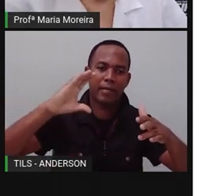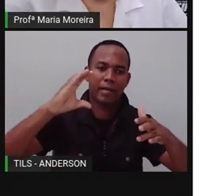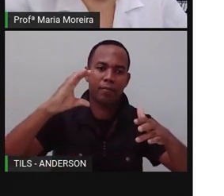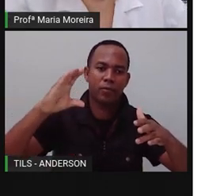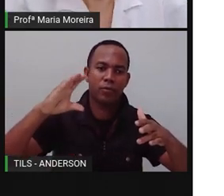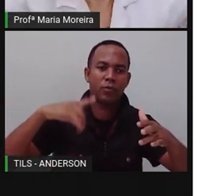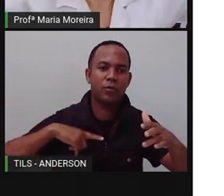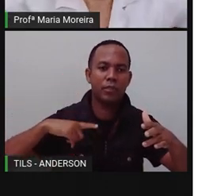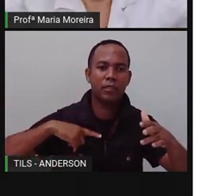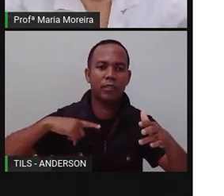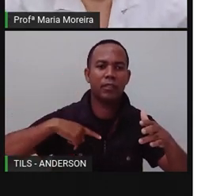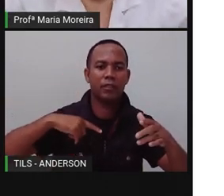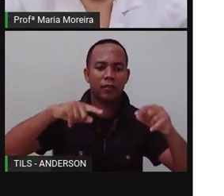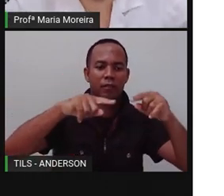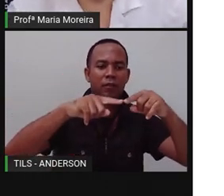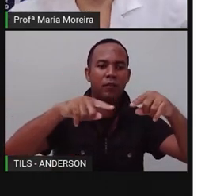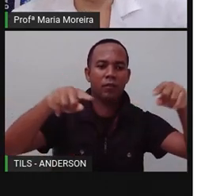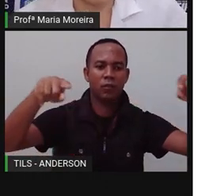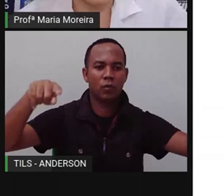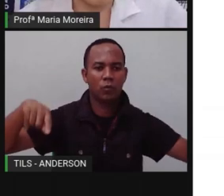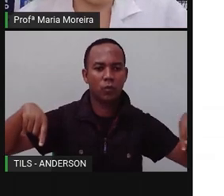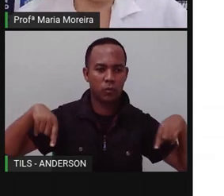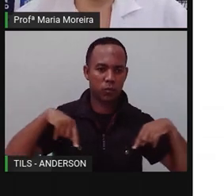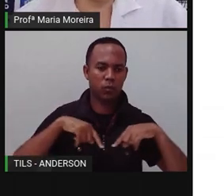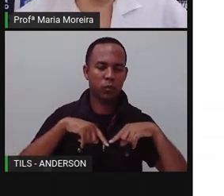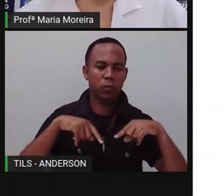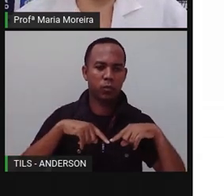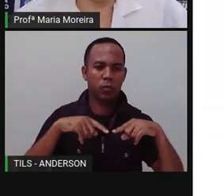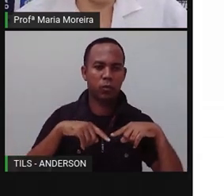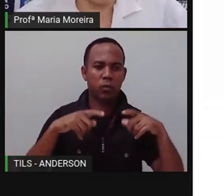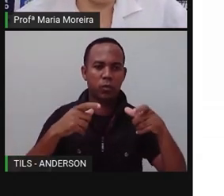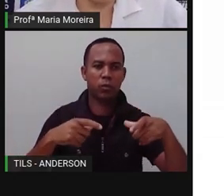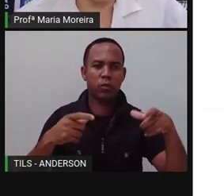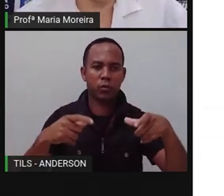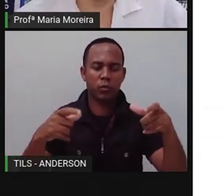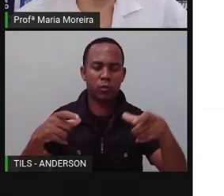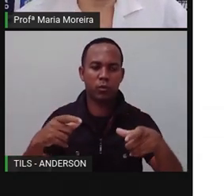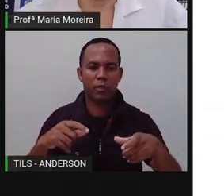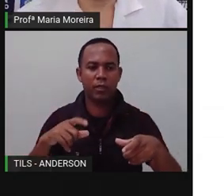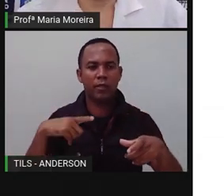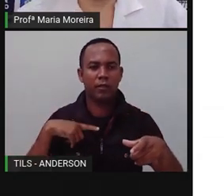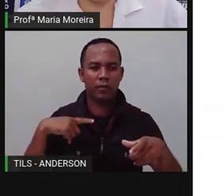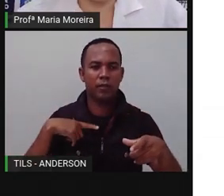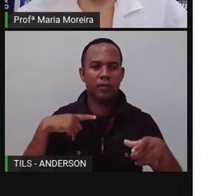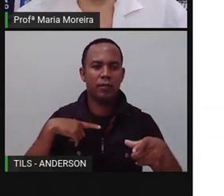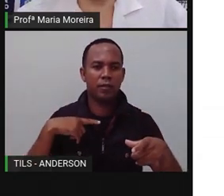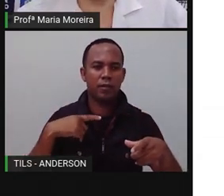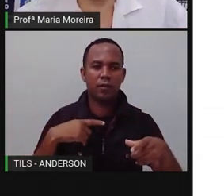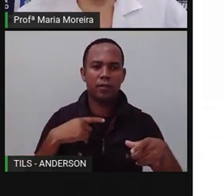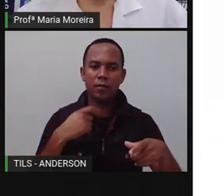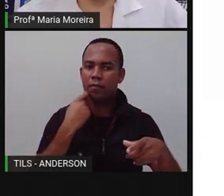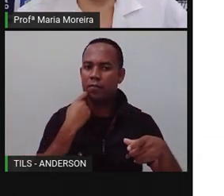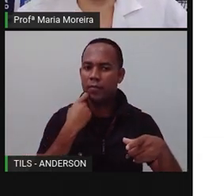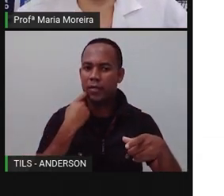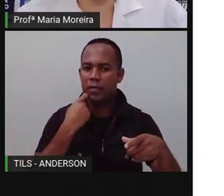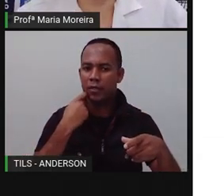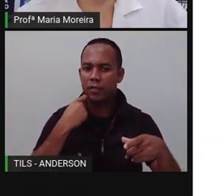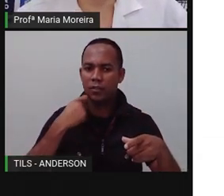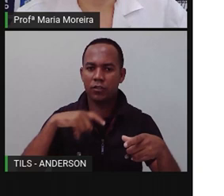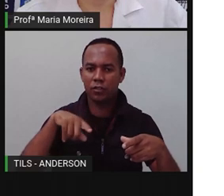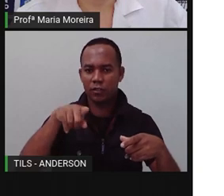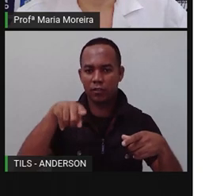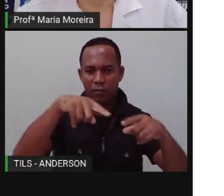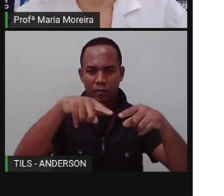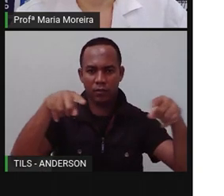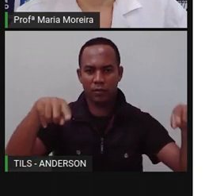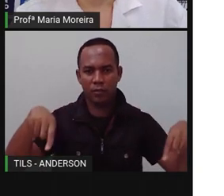Pra quem tá indo pra lá, fica do lado esquerdo, tá? A prova da exemplo de Cabo Sul, porque ela já foi lá. Várias vezes. E fique claro.